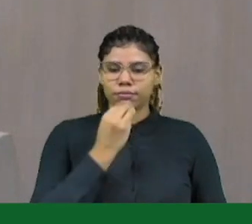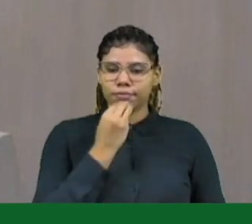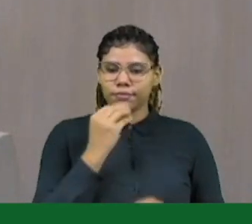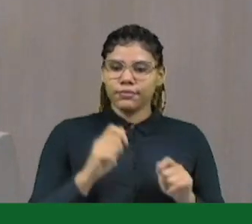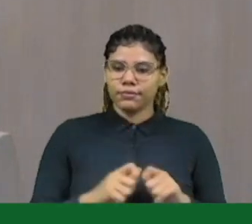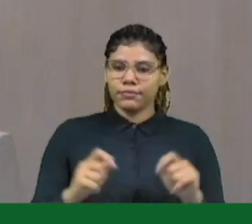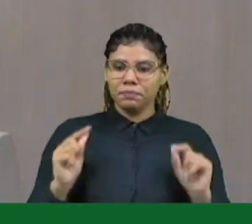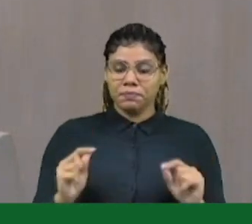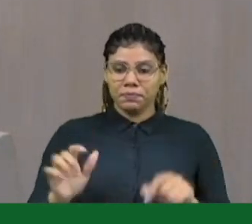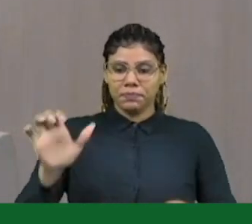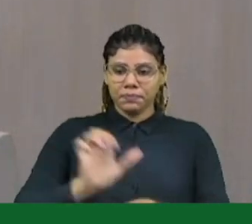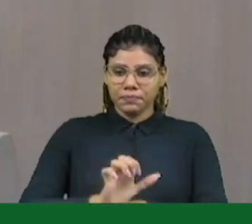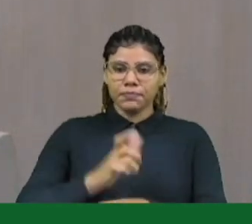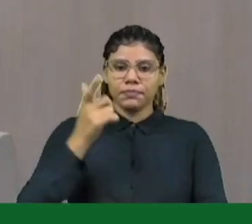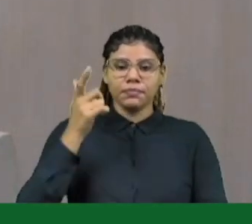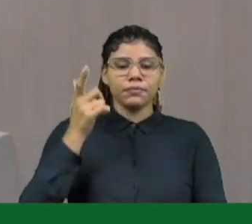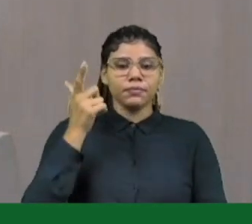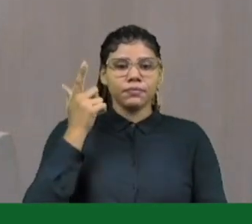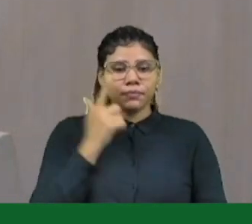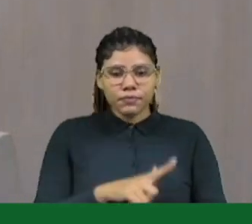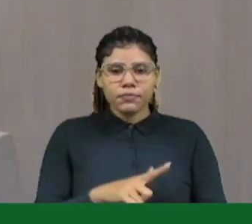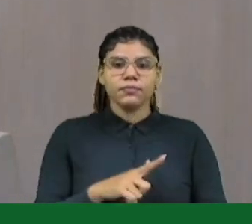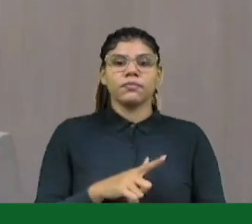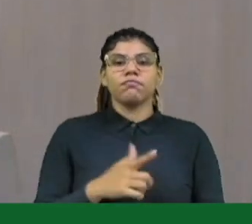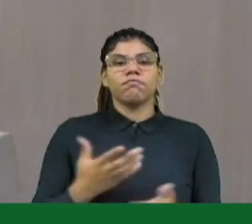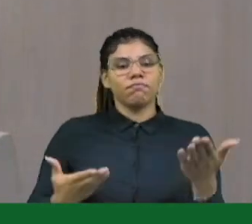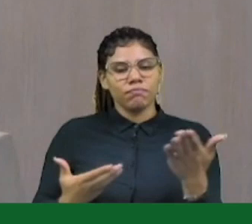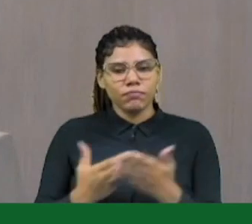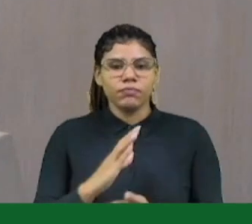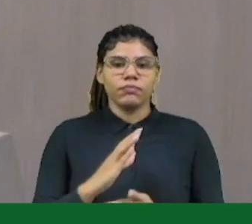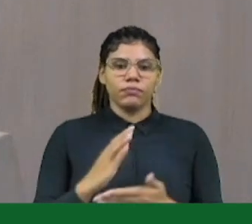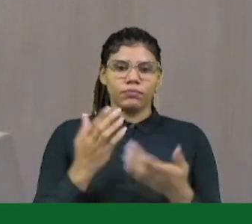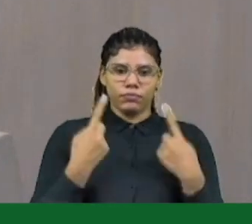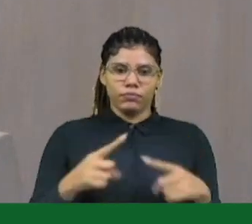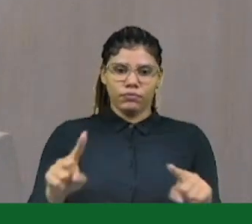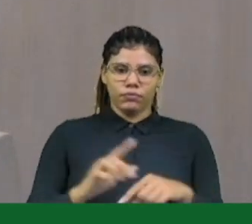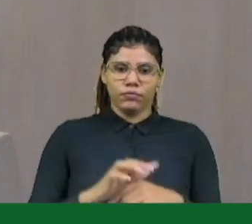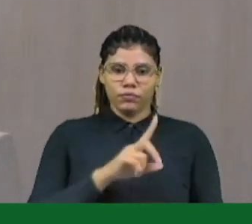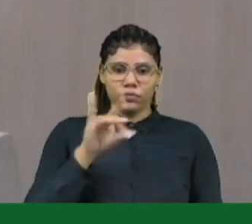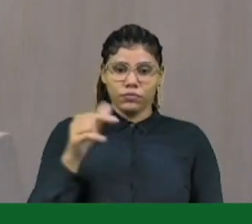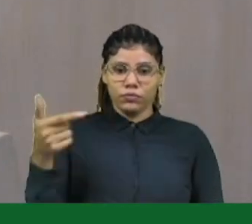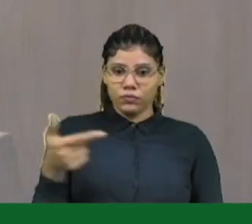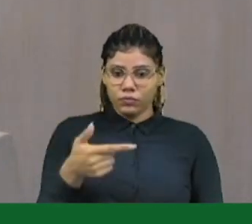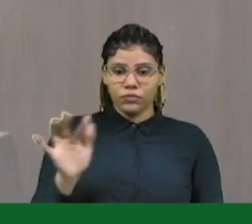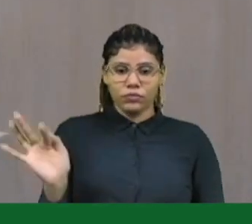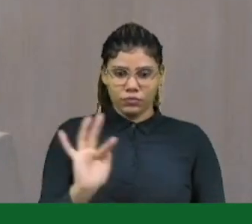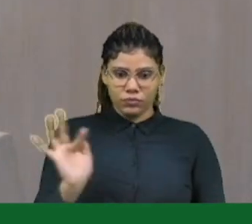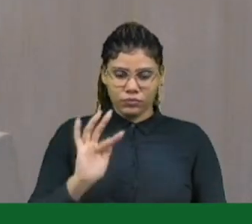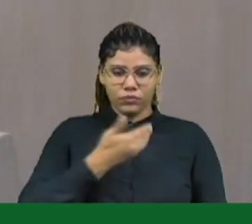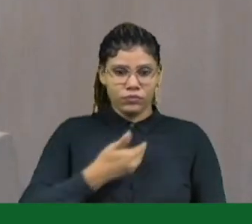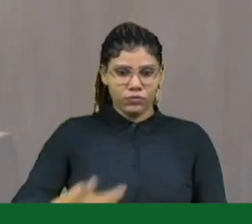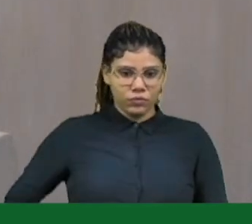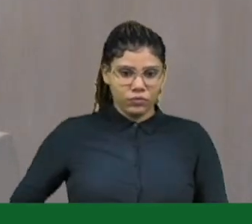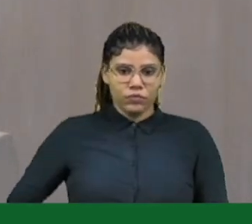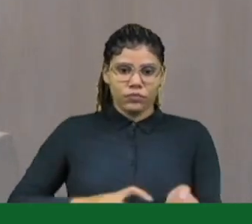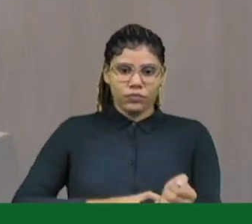Estado do Ceará consiga superar esses desafios. Aqui, no último dia 2 de fevereiro, o governador Almano Freitas nos